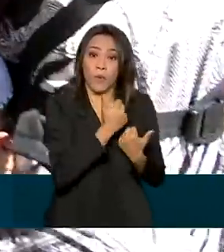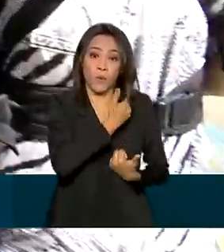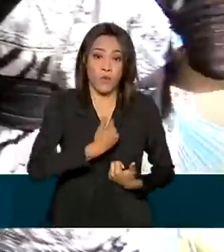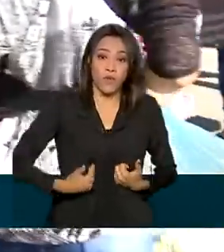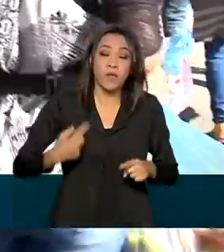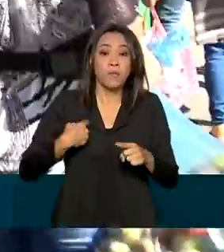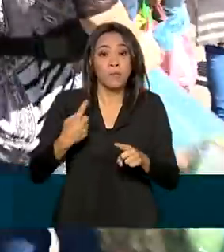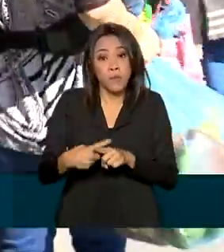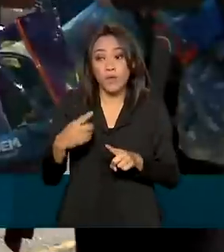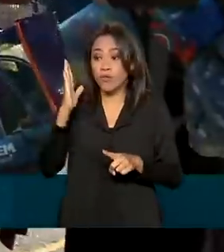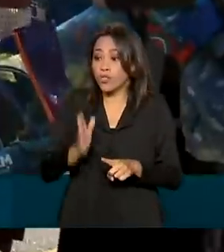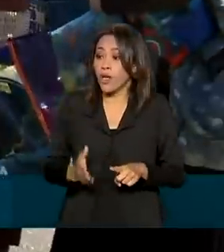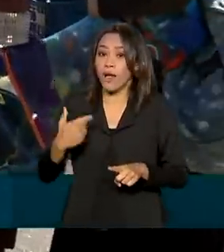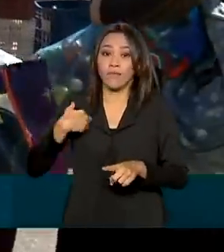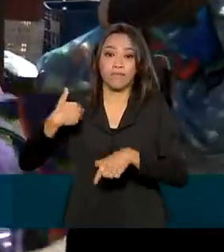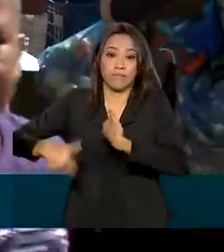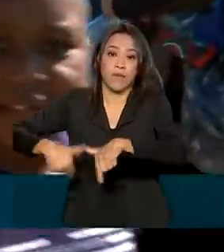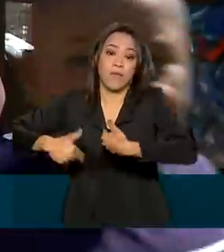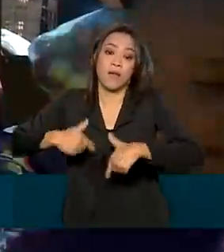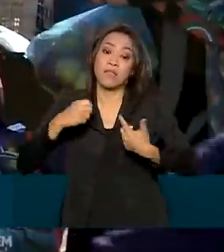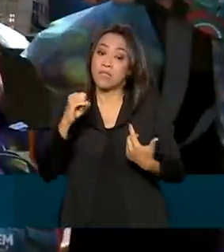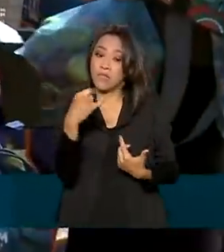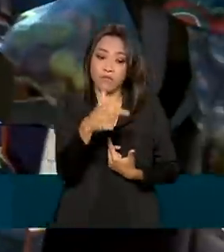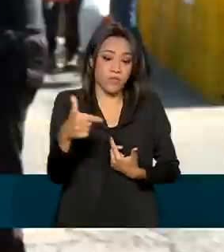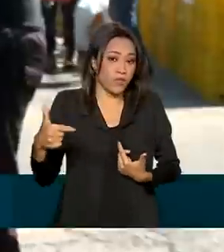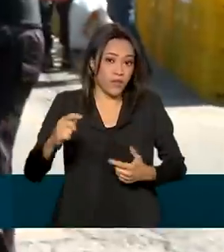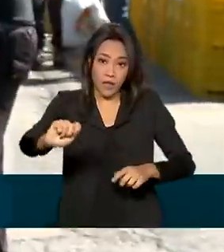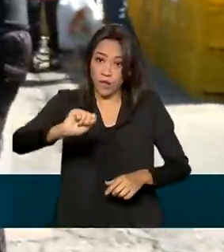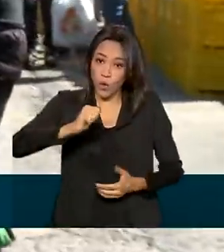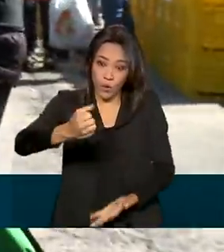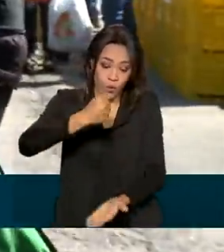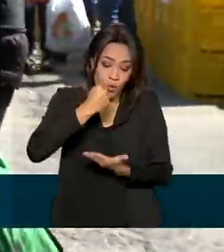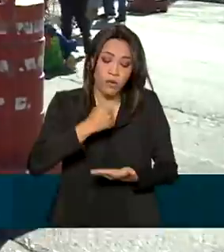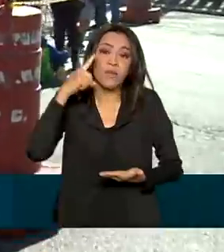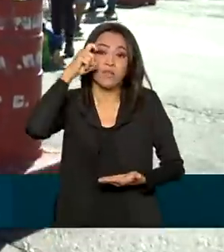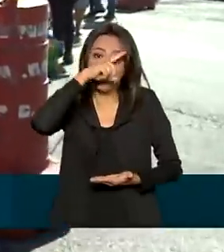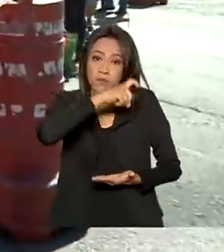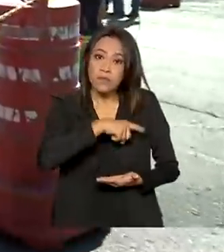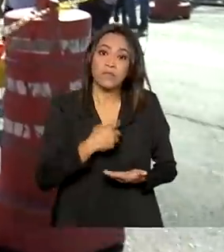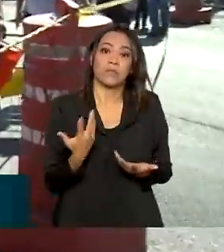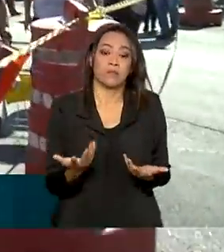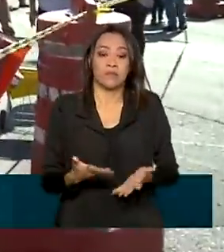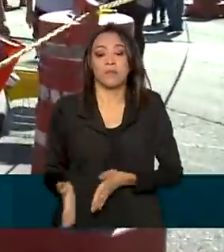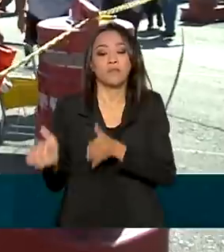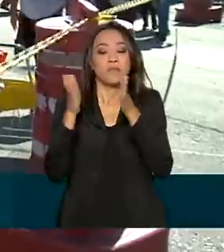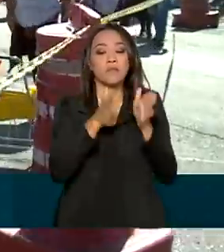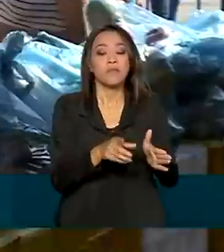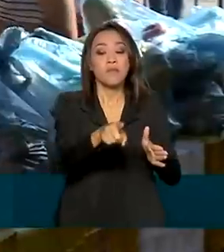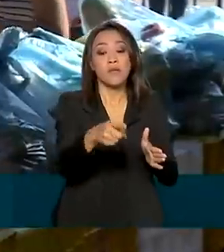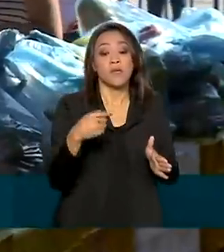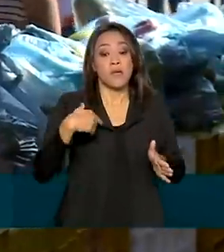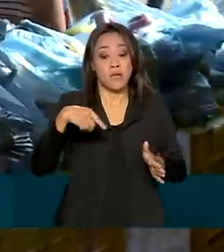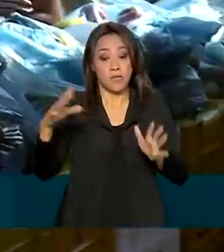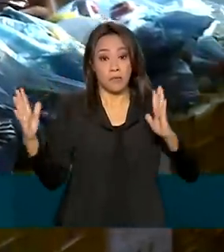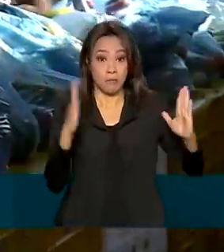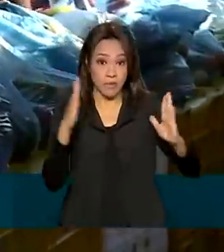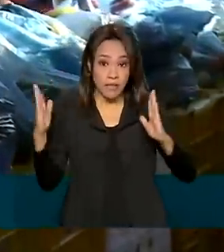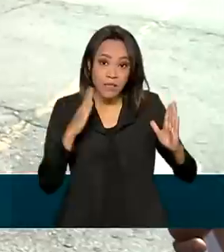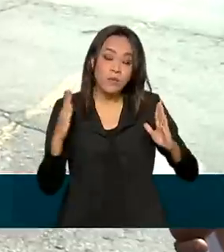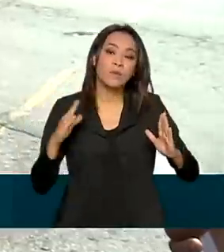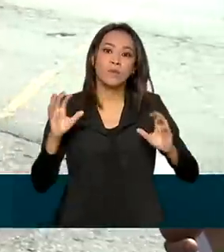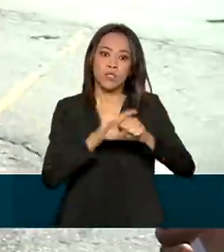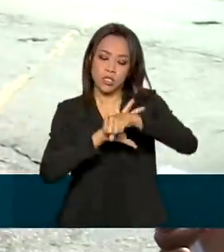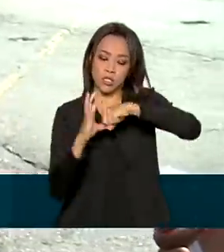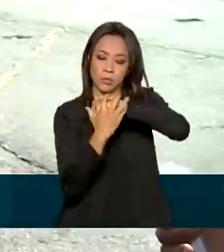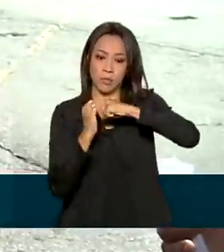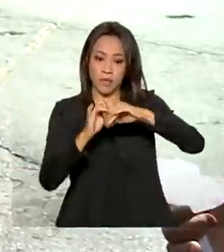são essas doações, eu e as crianças a gente passa fome. Em meio à pandemia, com a dificuldade ainda maior para conseguir um emprego,